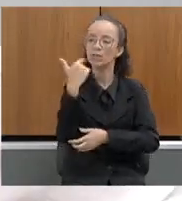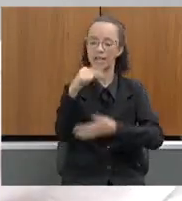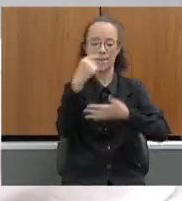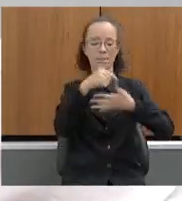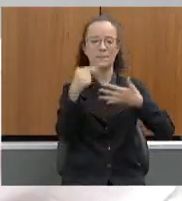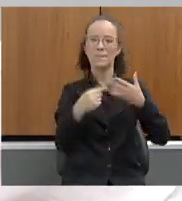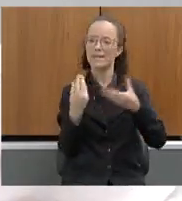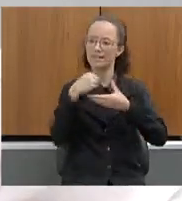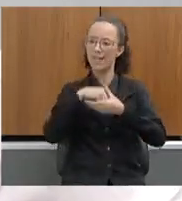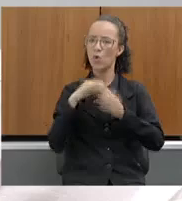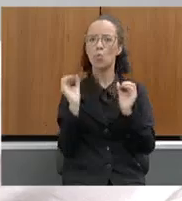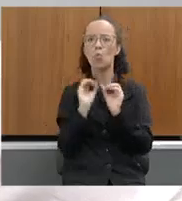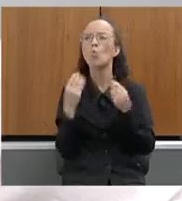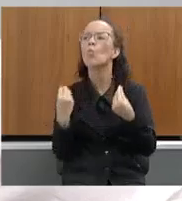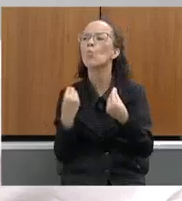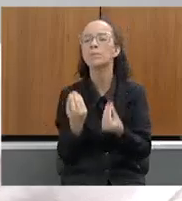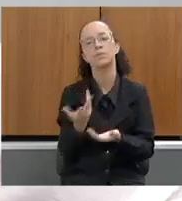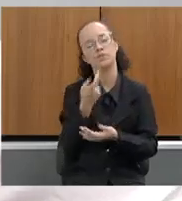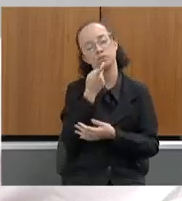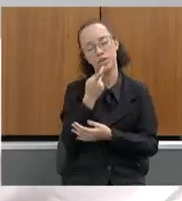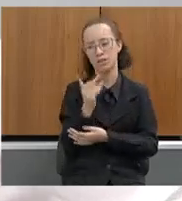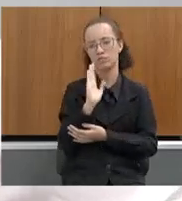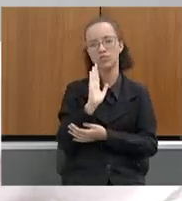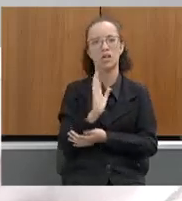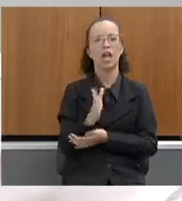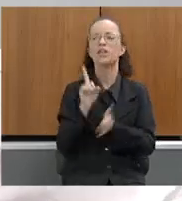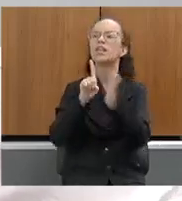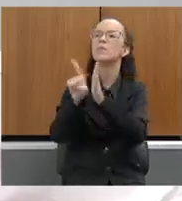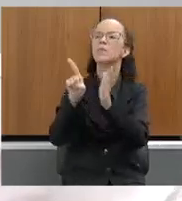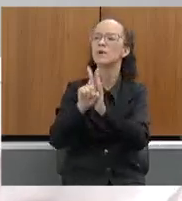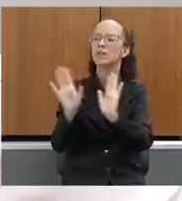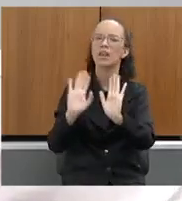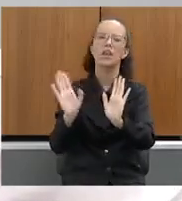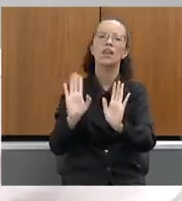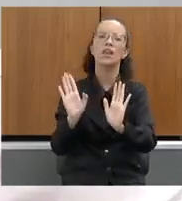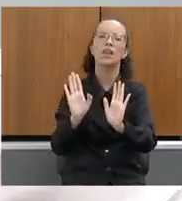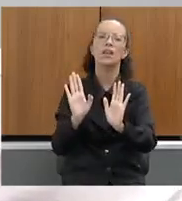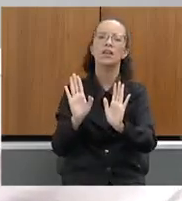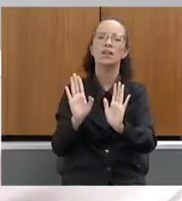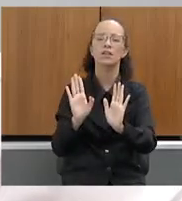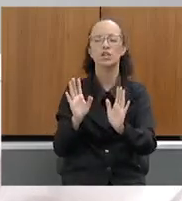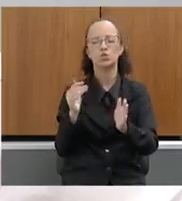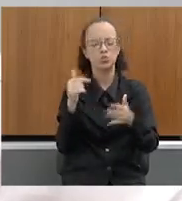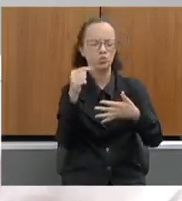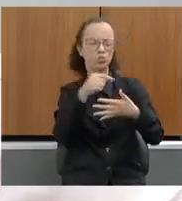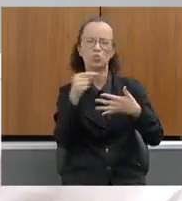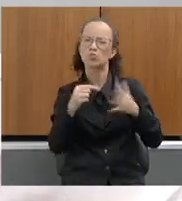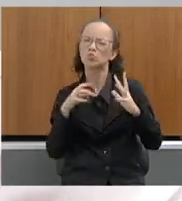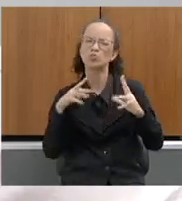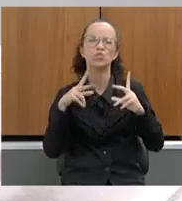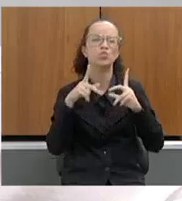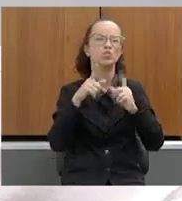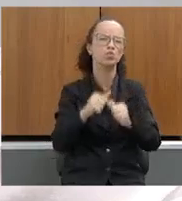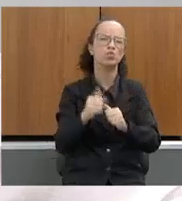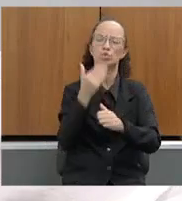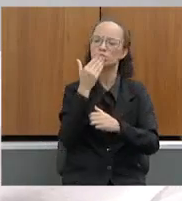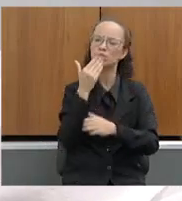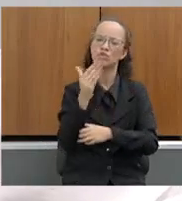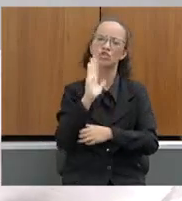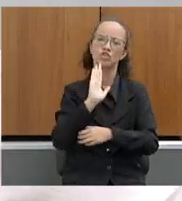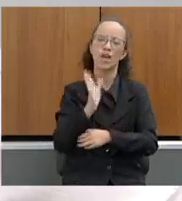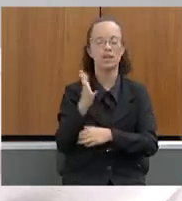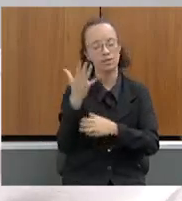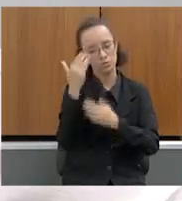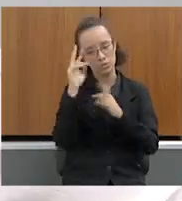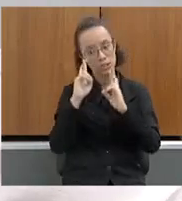as questões. São essas as minhas considerações. Não é mais pergunta, é na réplica, e tudo está aí encaminhado como requerimentos que eu espero que sejam